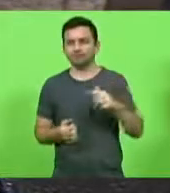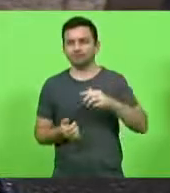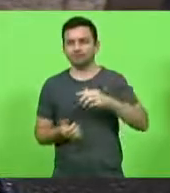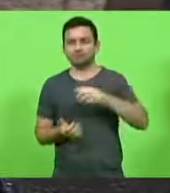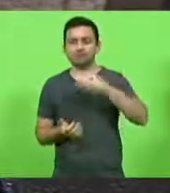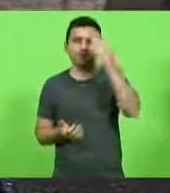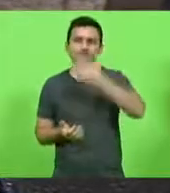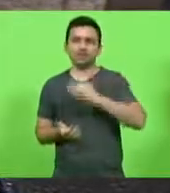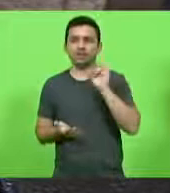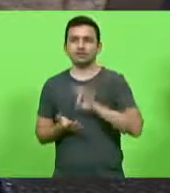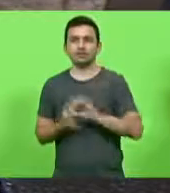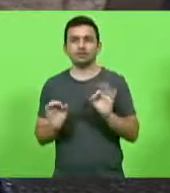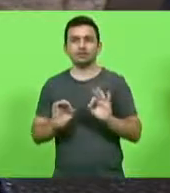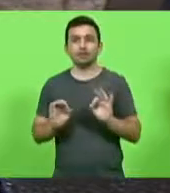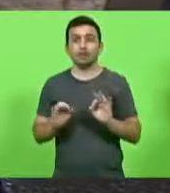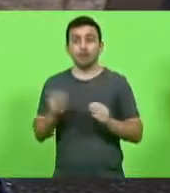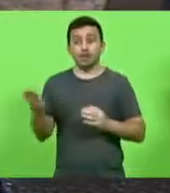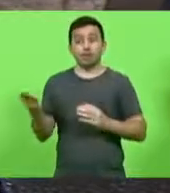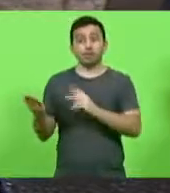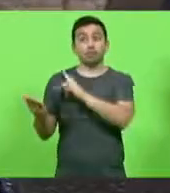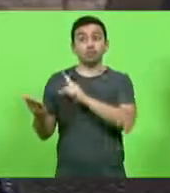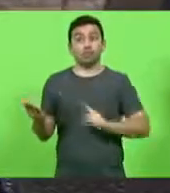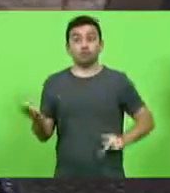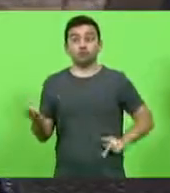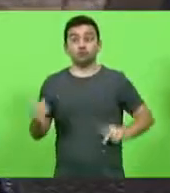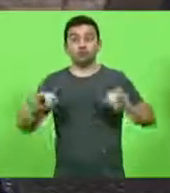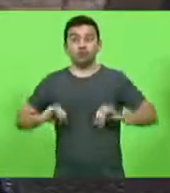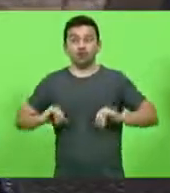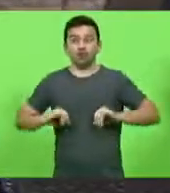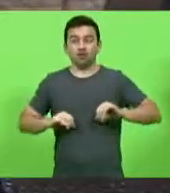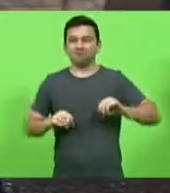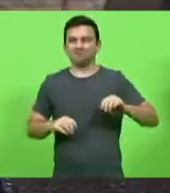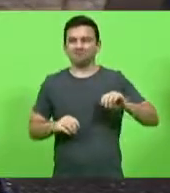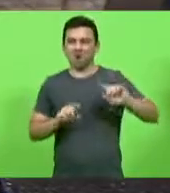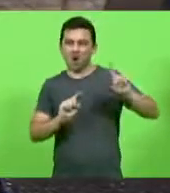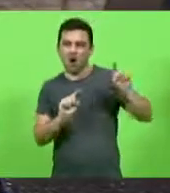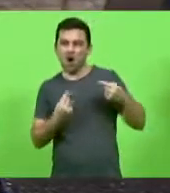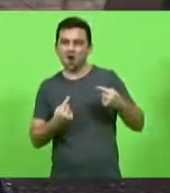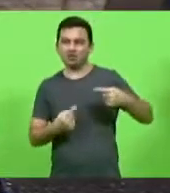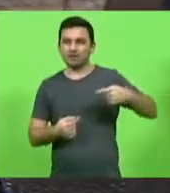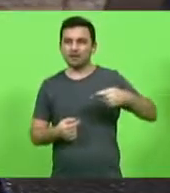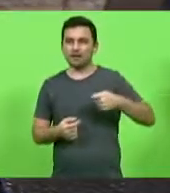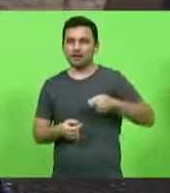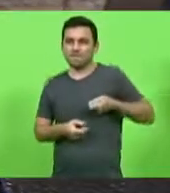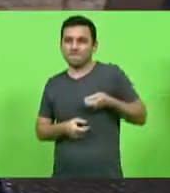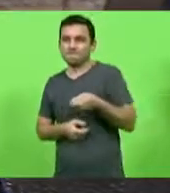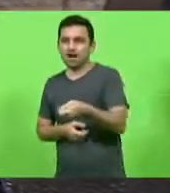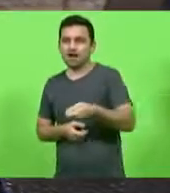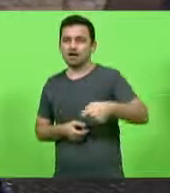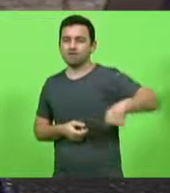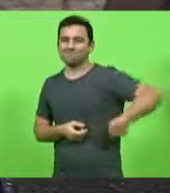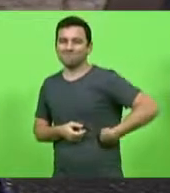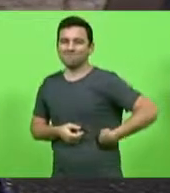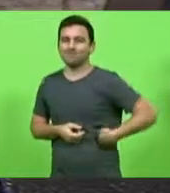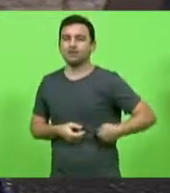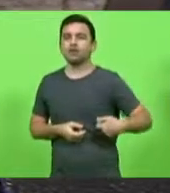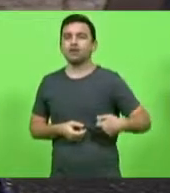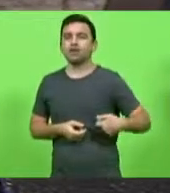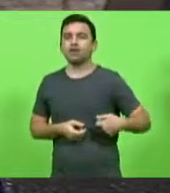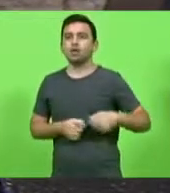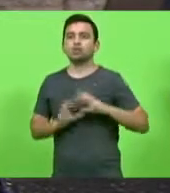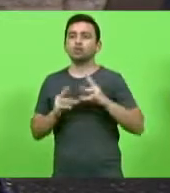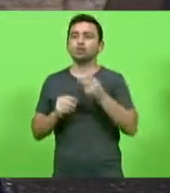o Bolsonaro vendo uma coisa dessa, um cara que sofreu um atentado na campanha, ser chamado de assassino.